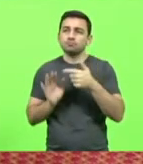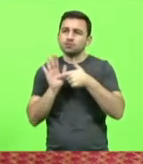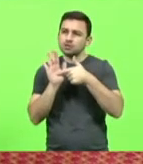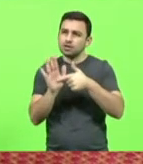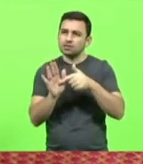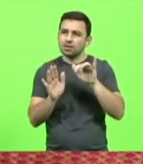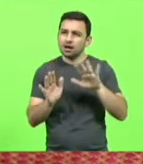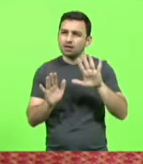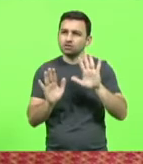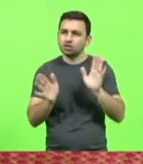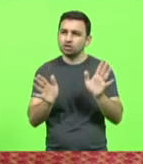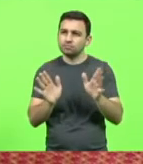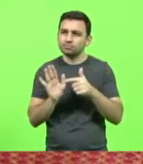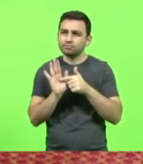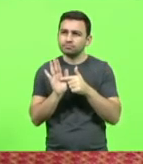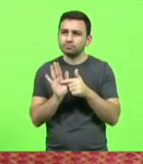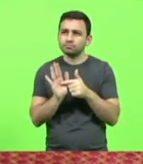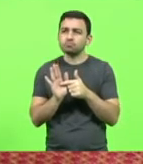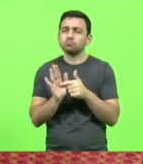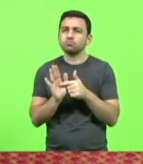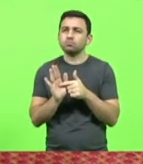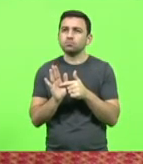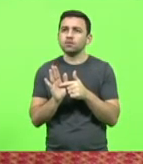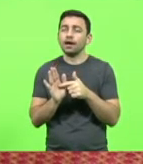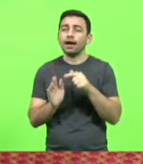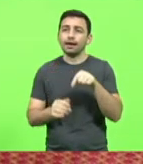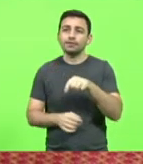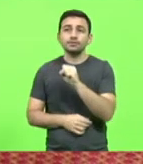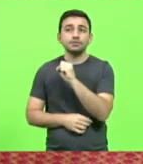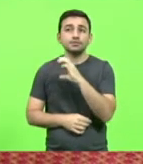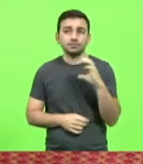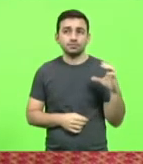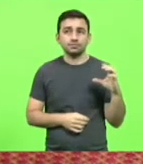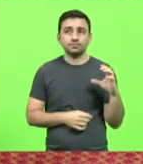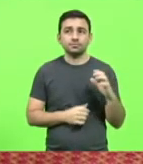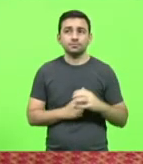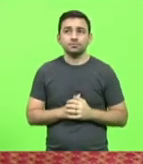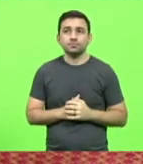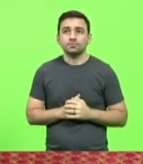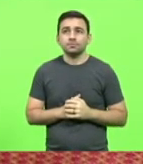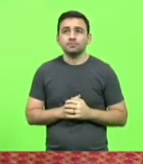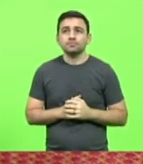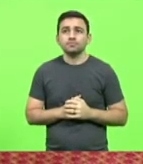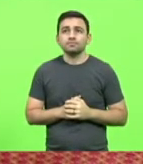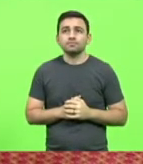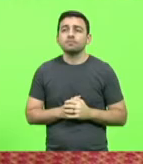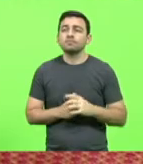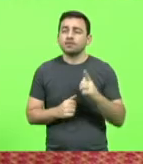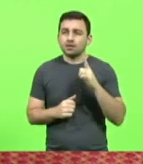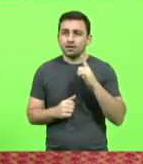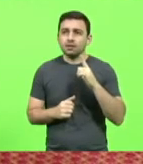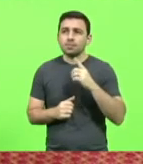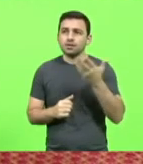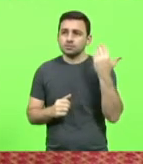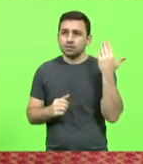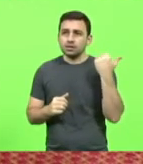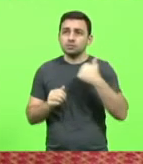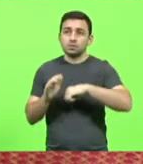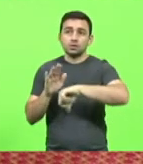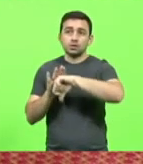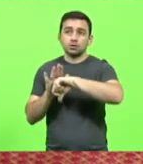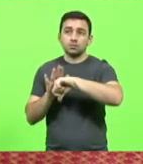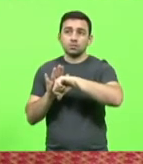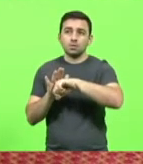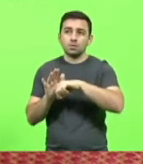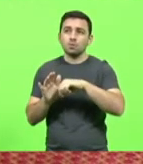mais para mostrar, nós já tivemos Santa Catarina em termos de criminalidade, próximo a